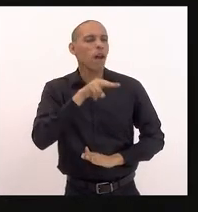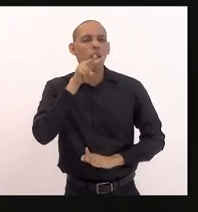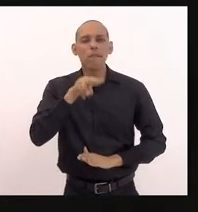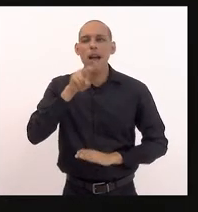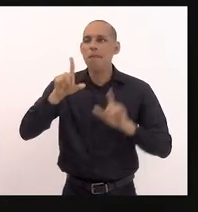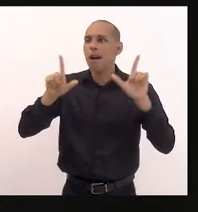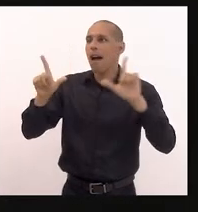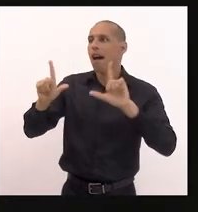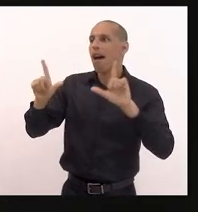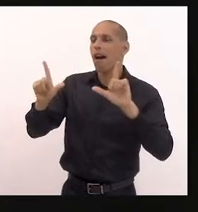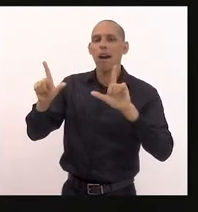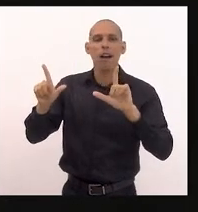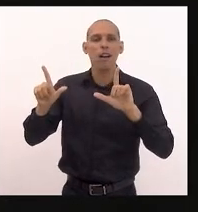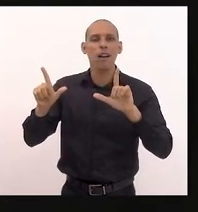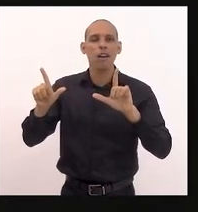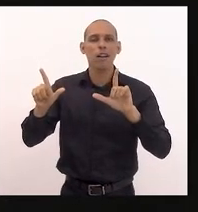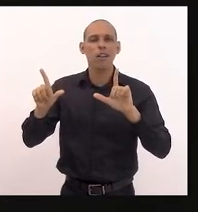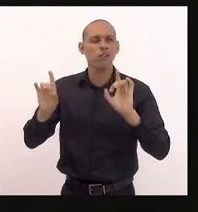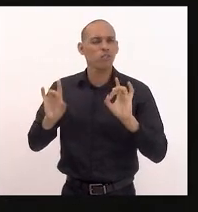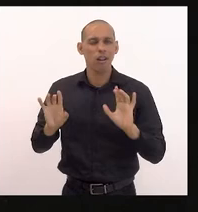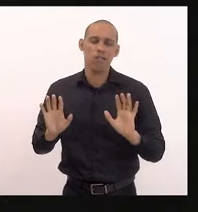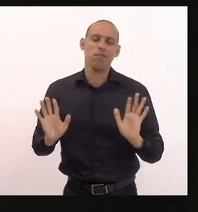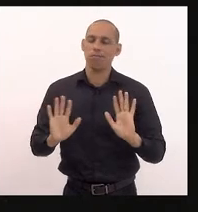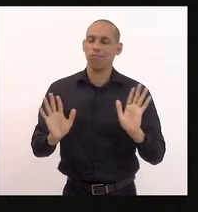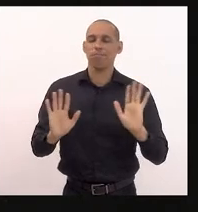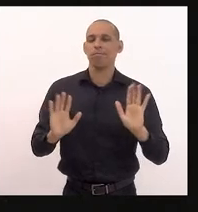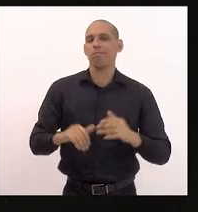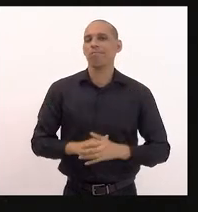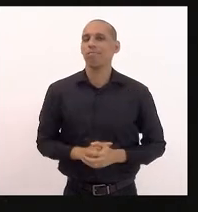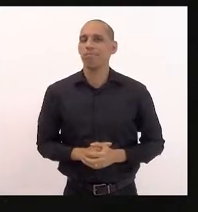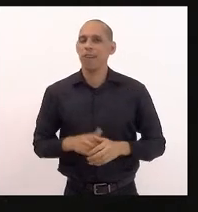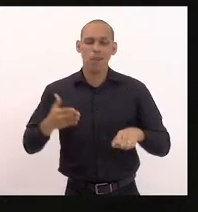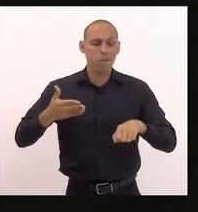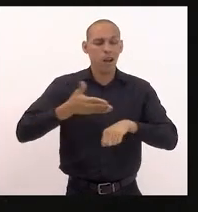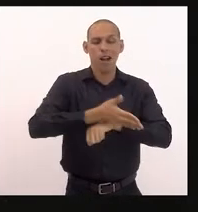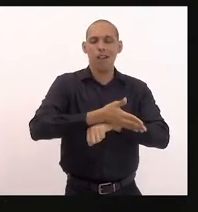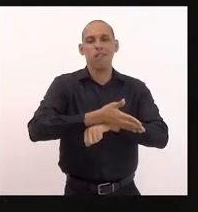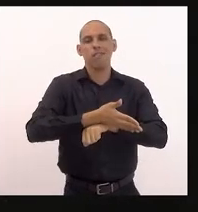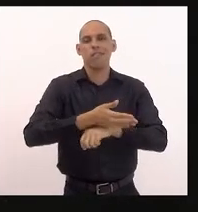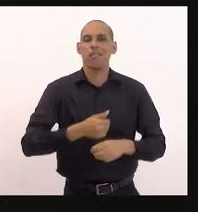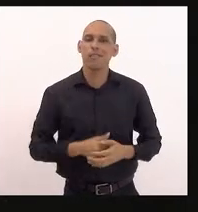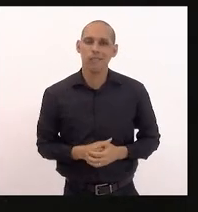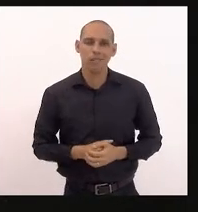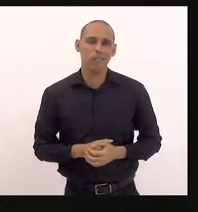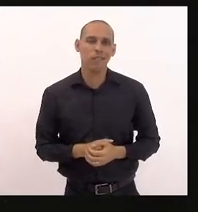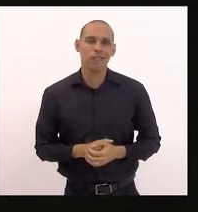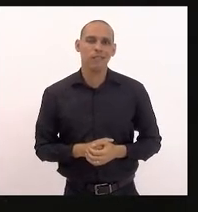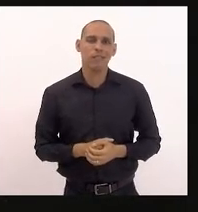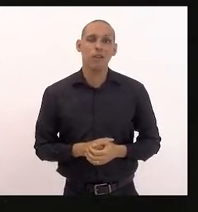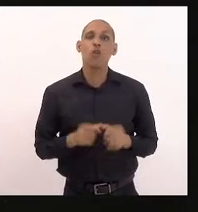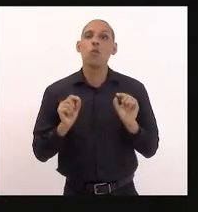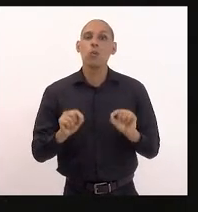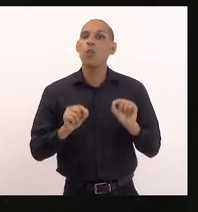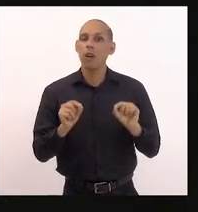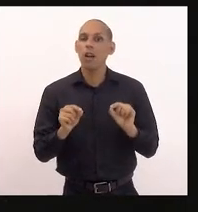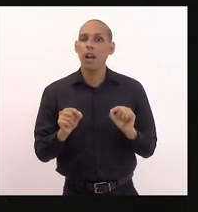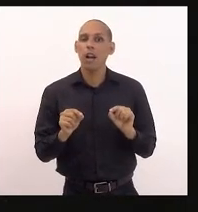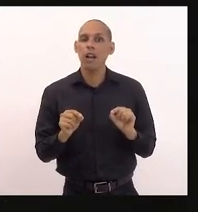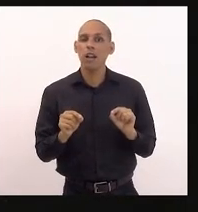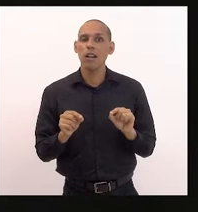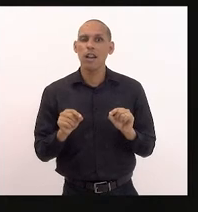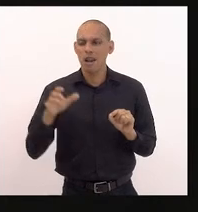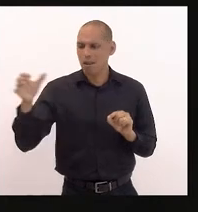jornais da mídia social ela ultrapassa a arrecadação a